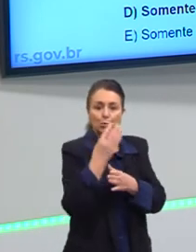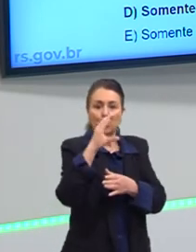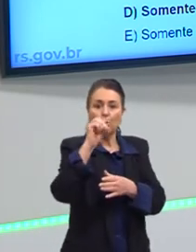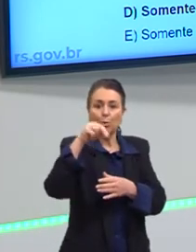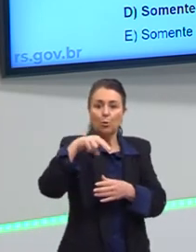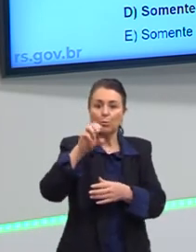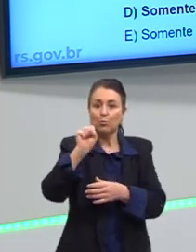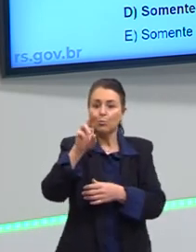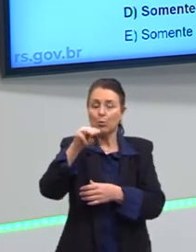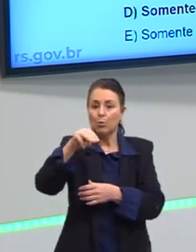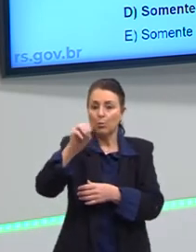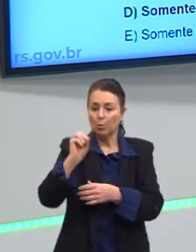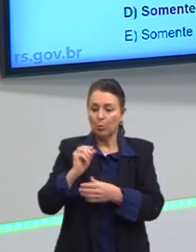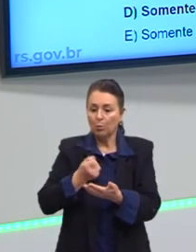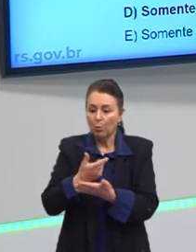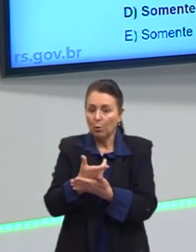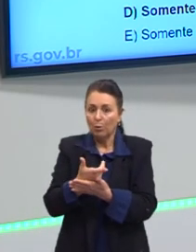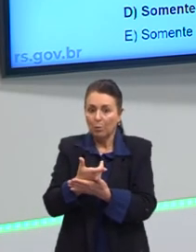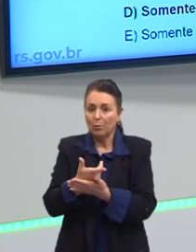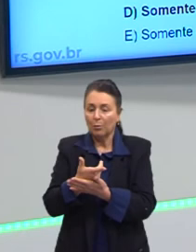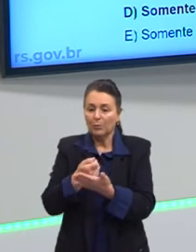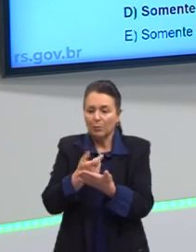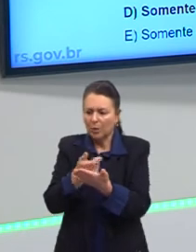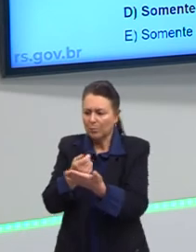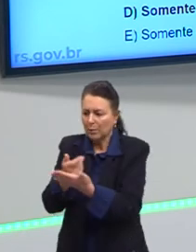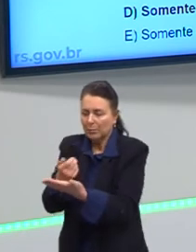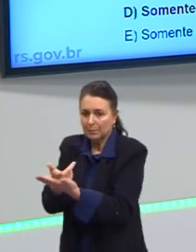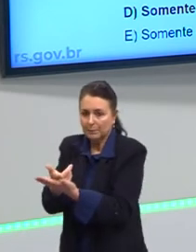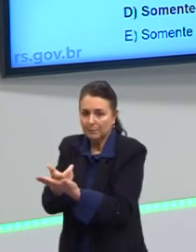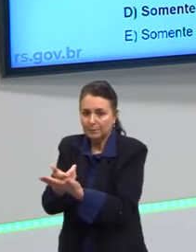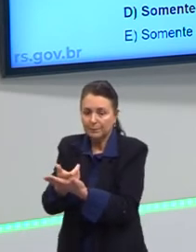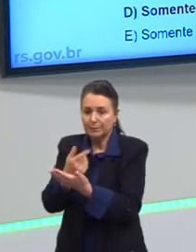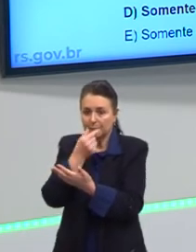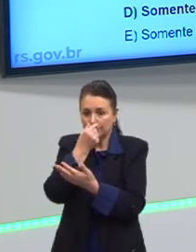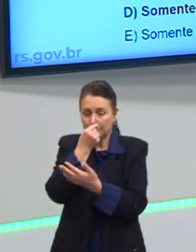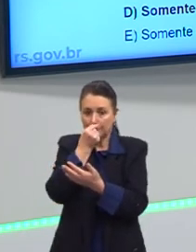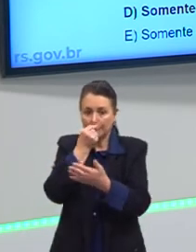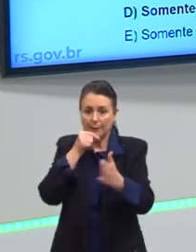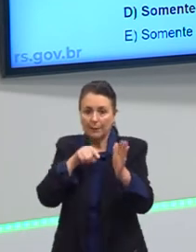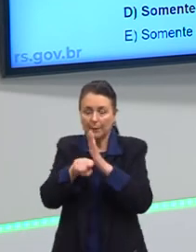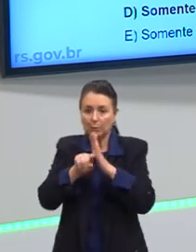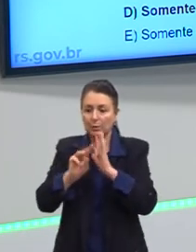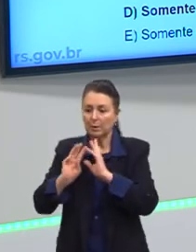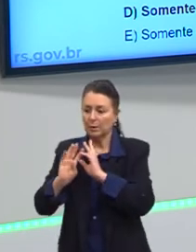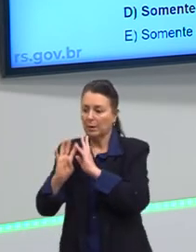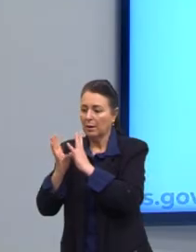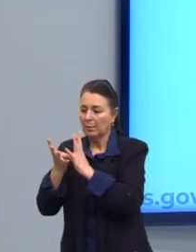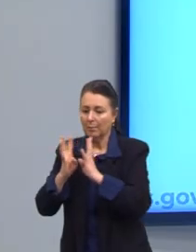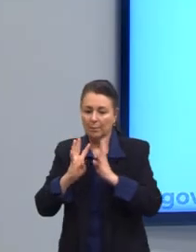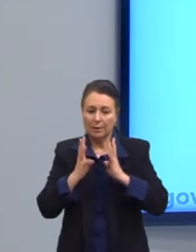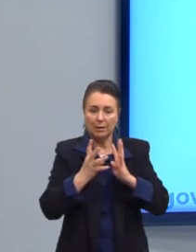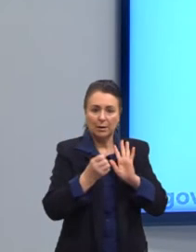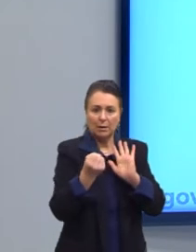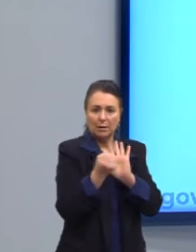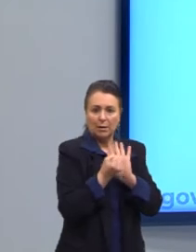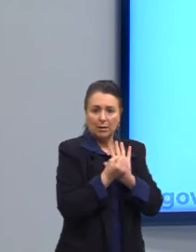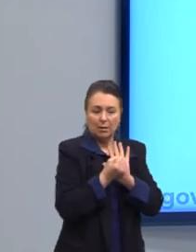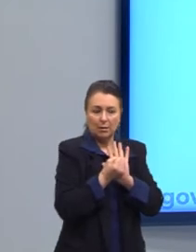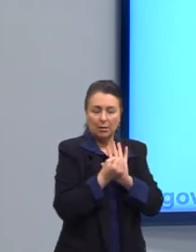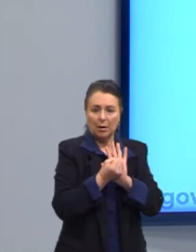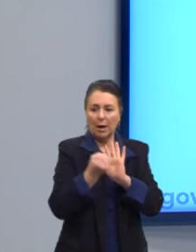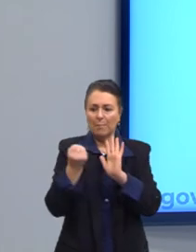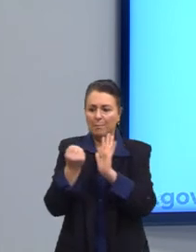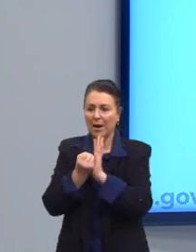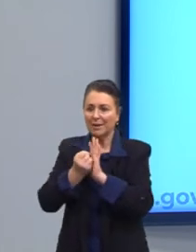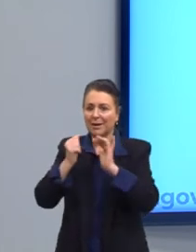movimentando. Olha só, as questões aqui, a massa tem a marca, a marca mantém a